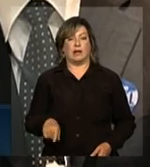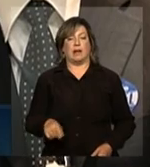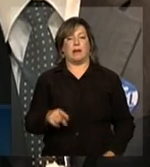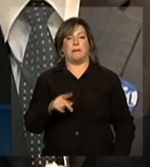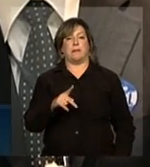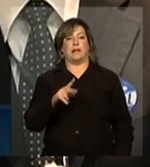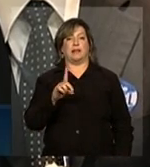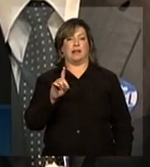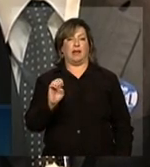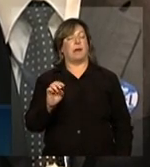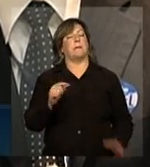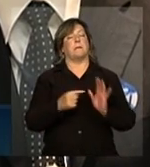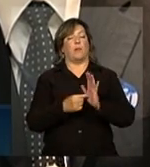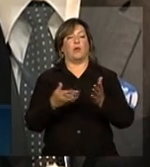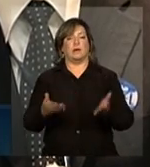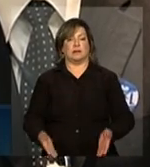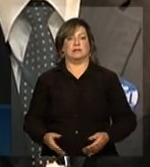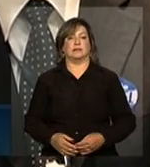PDE, demonstrou isso aí.